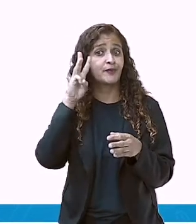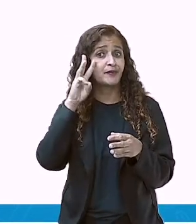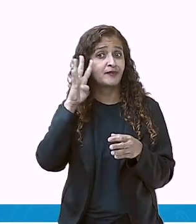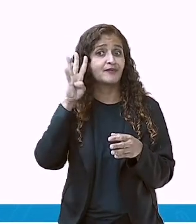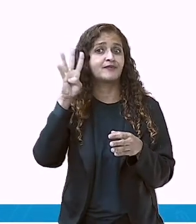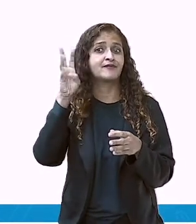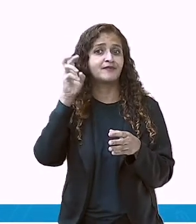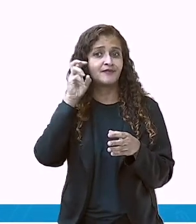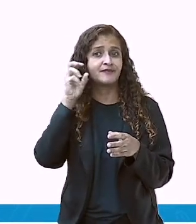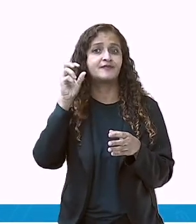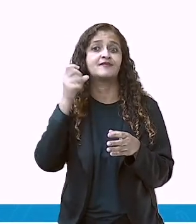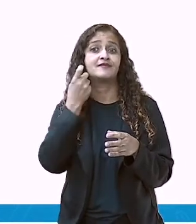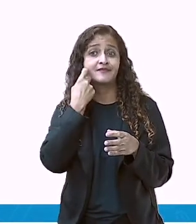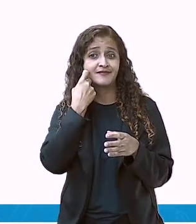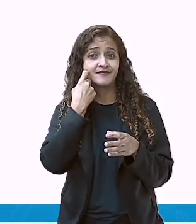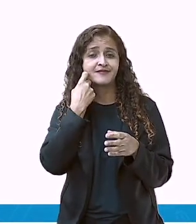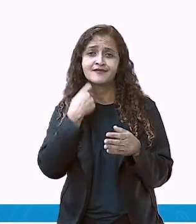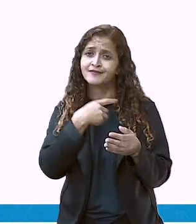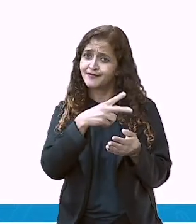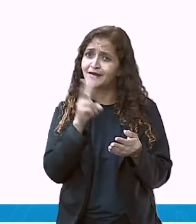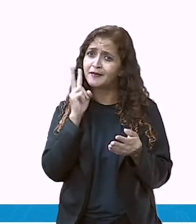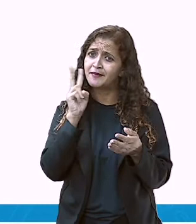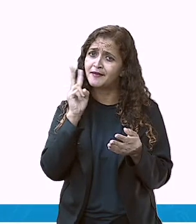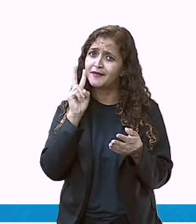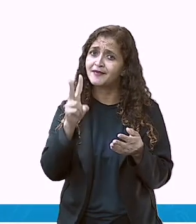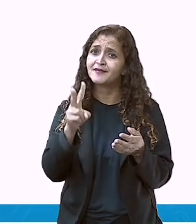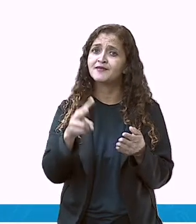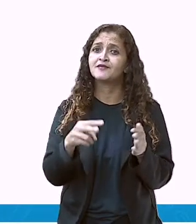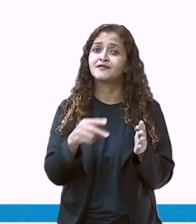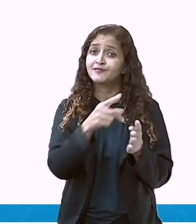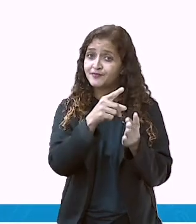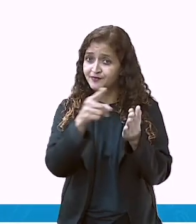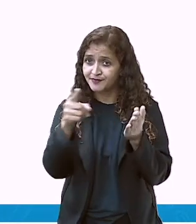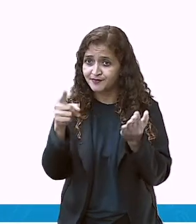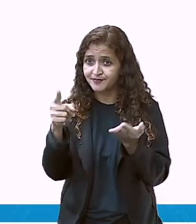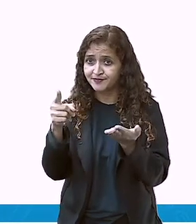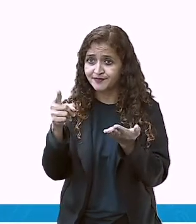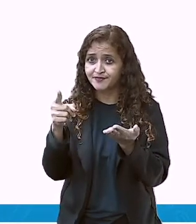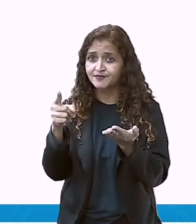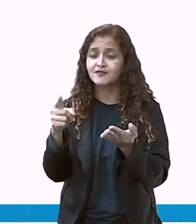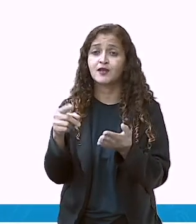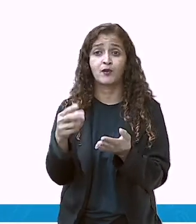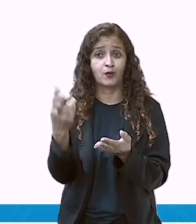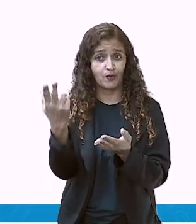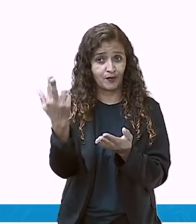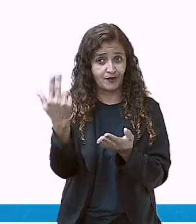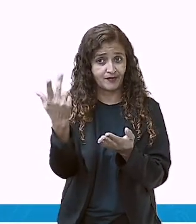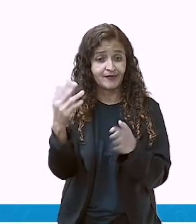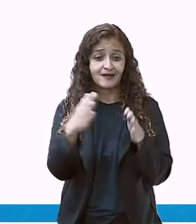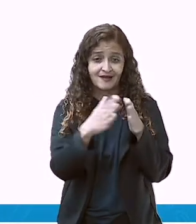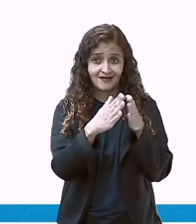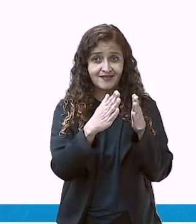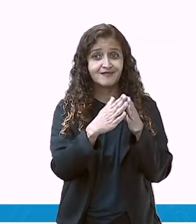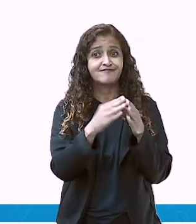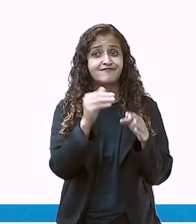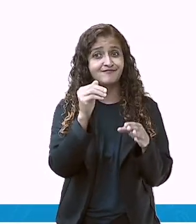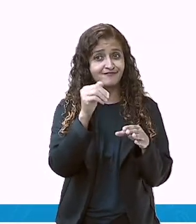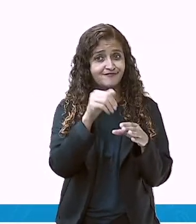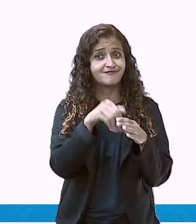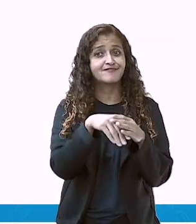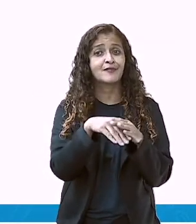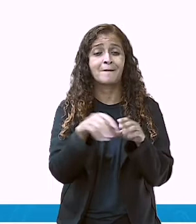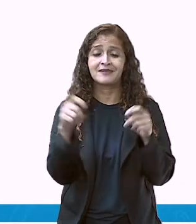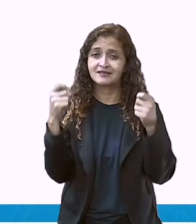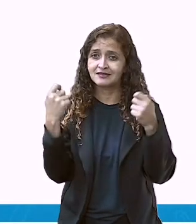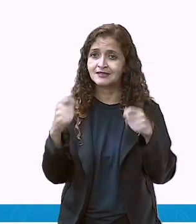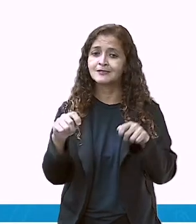terça, quarta, quinta e sexta? Até aqui que a gente vai. Mesma coisa, na casa de vocês, vocês também têm que